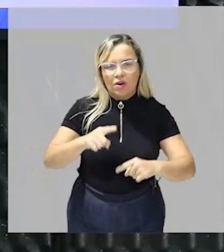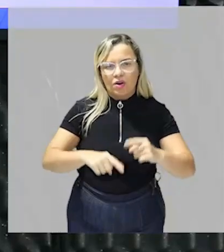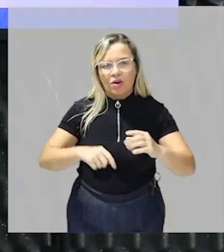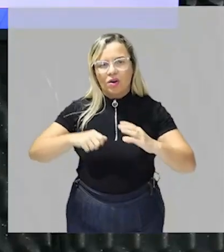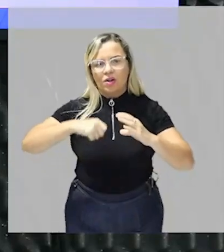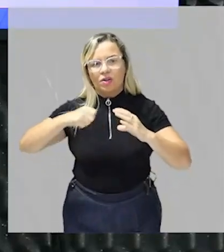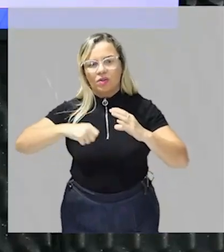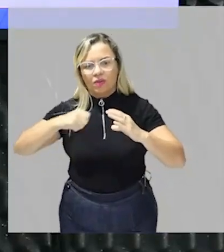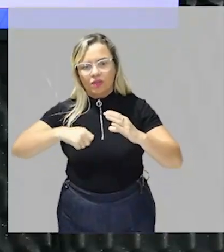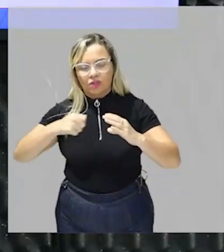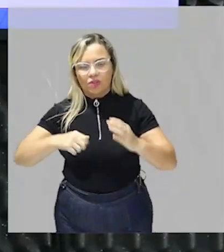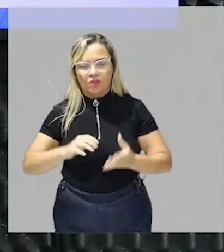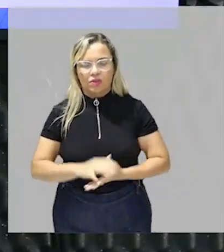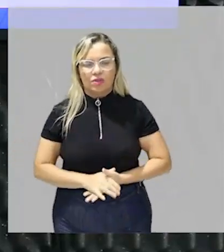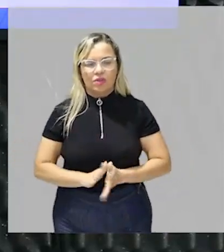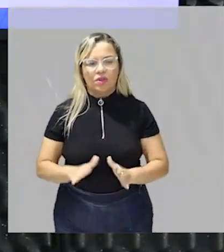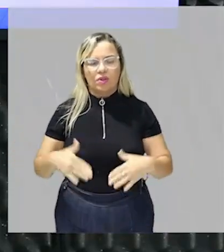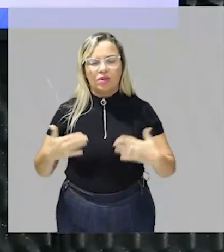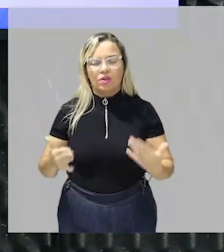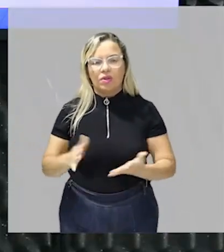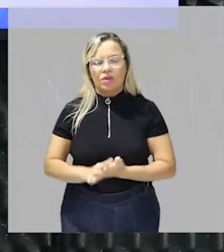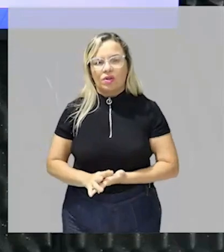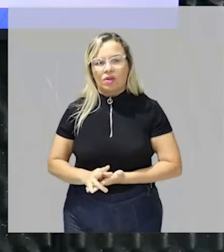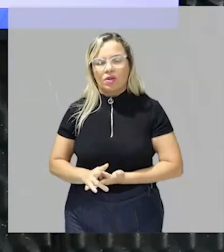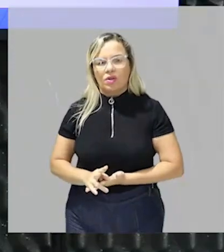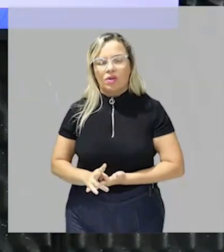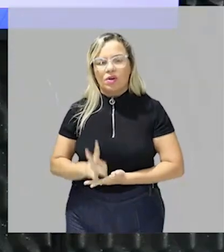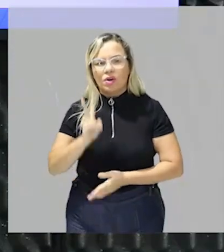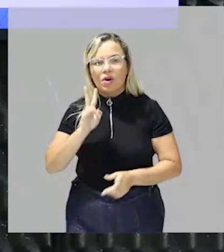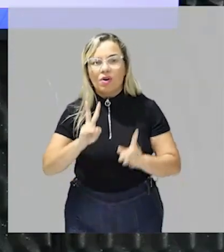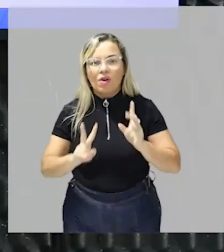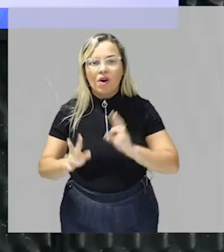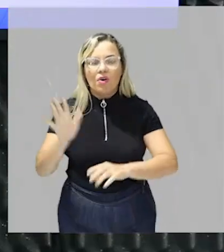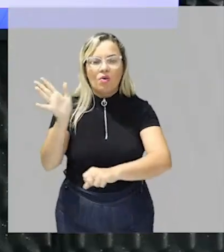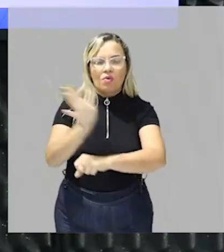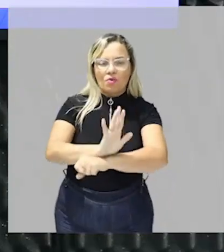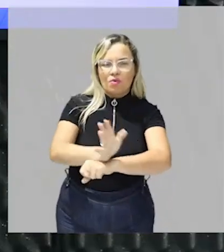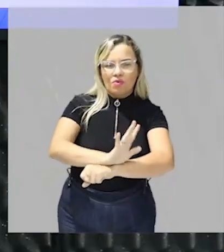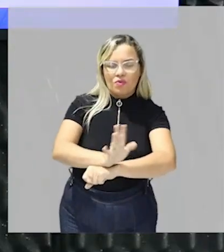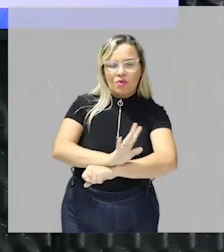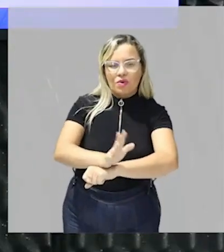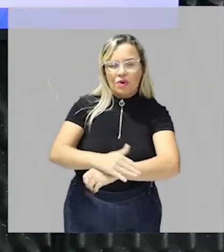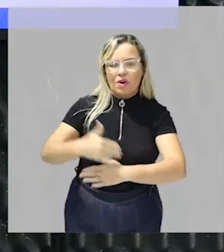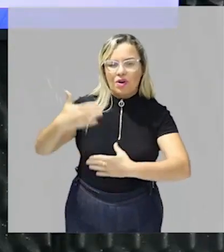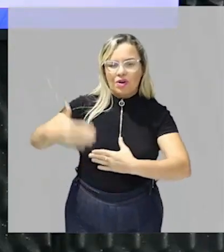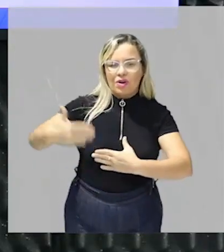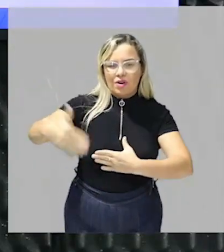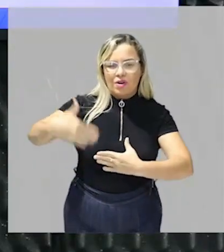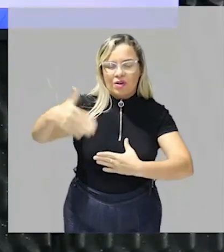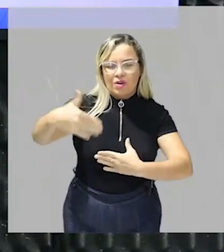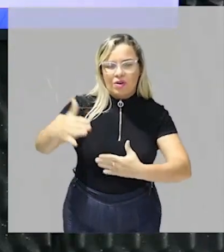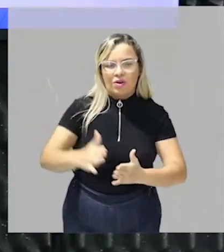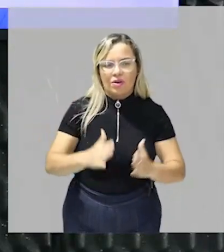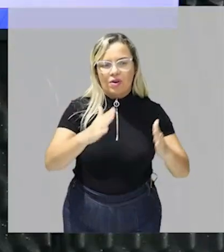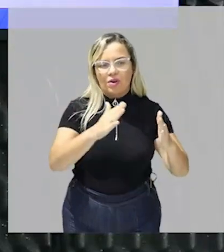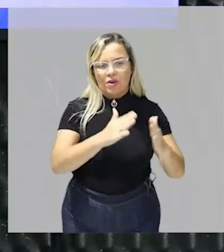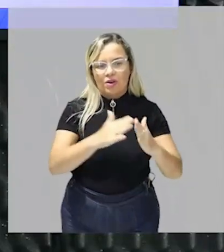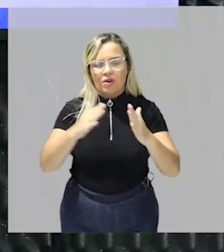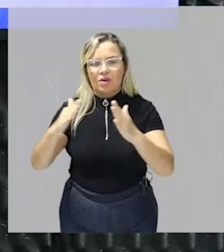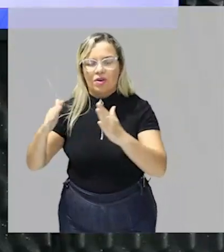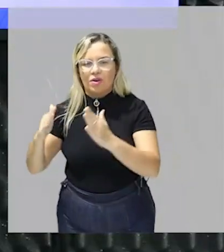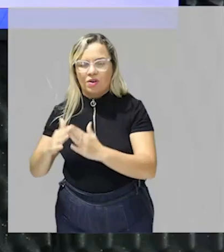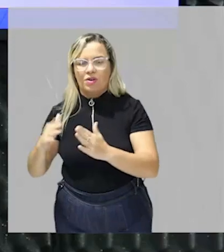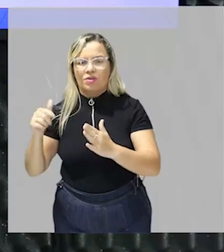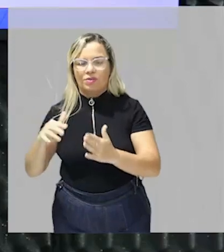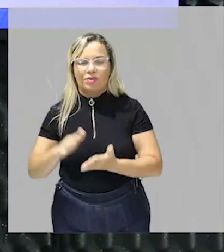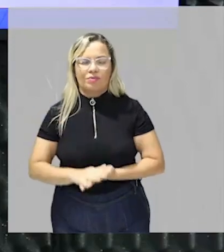de vídeo e ver uma película e ver um filme atrás do outro um vizinho vai e comenta sempre